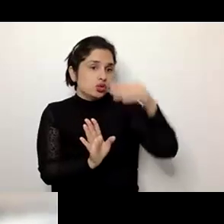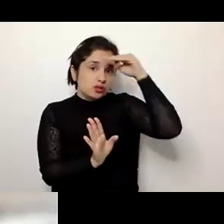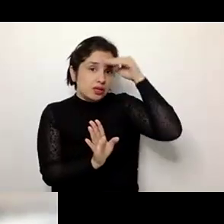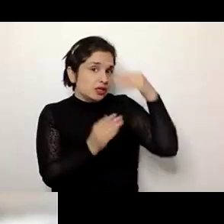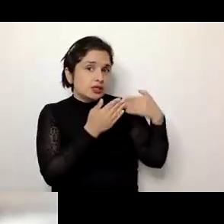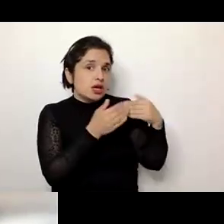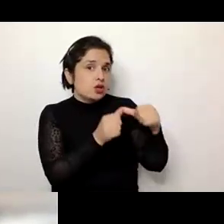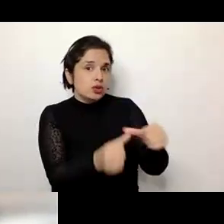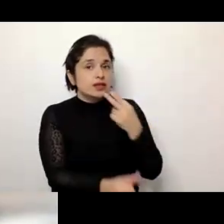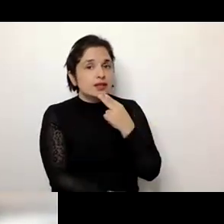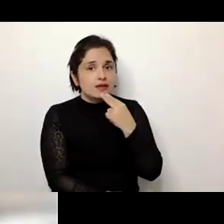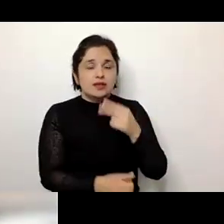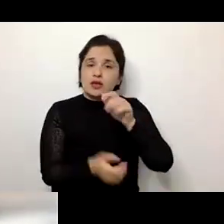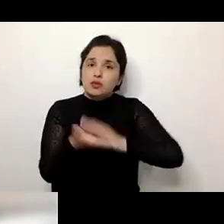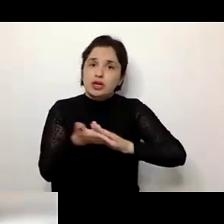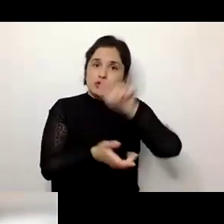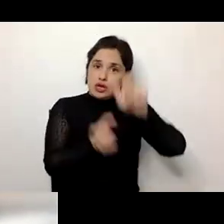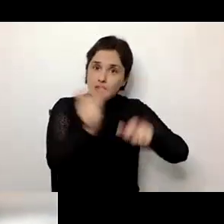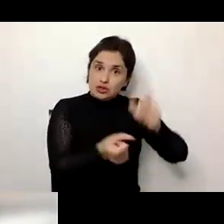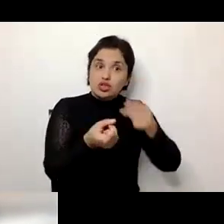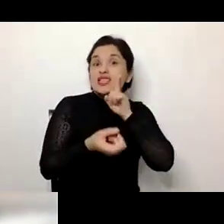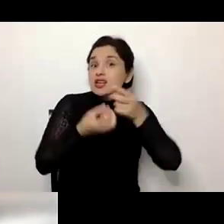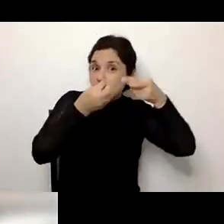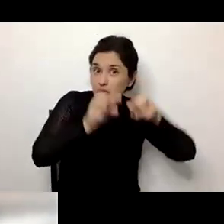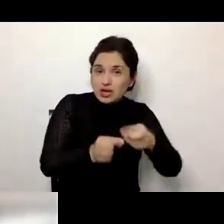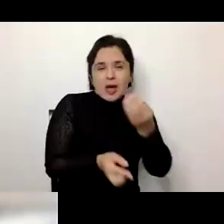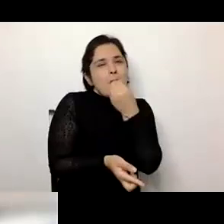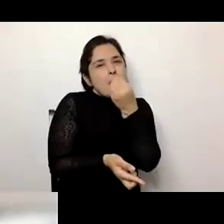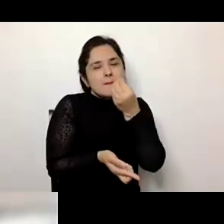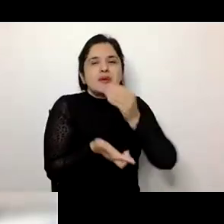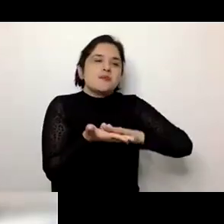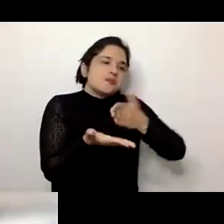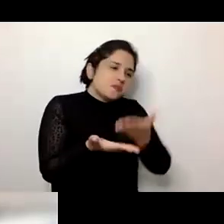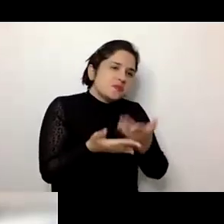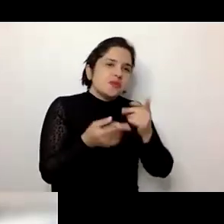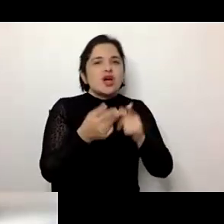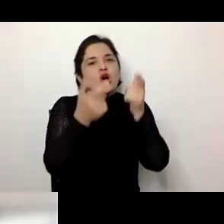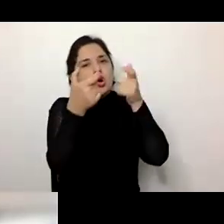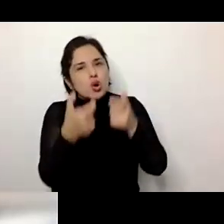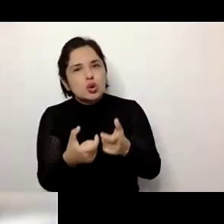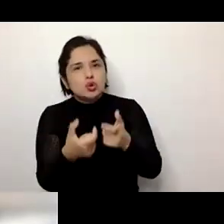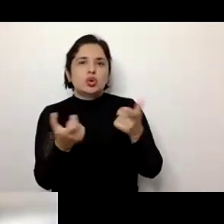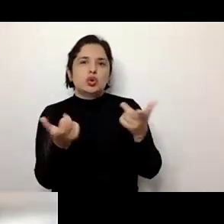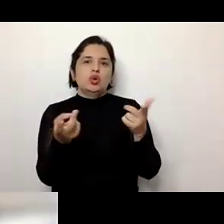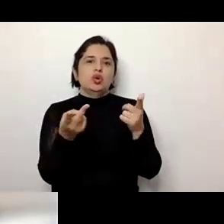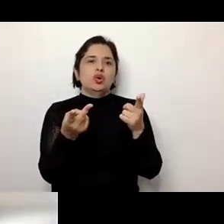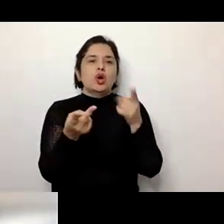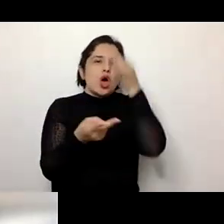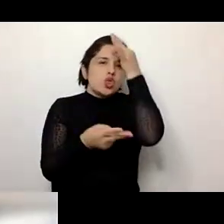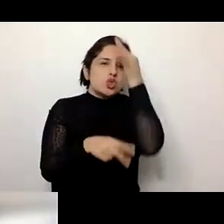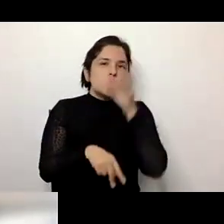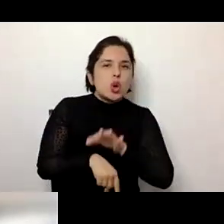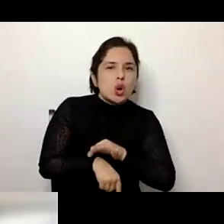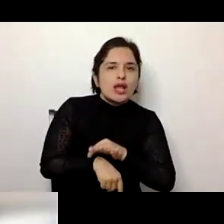vida, então se é uma pessoa que teve uma oportunidade de uma alimentação mais saudável, que controlou aspectos, doenças, não